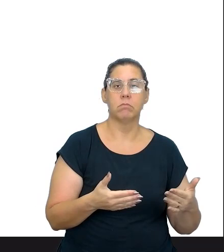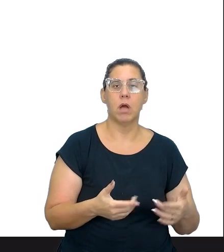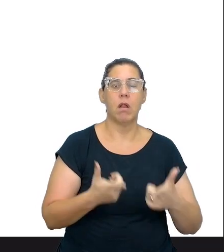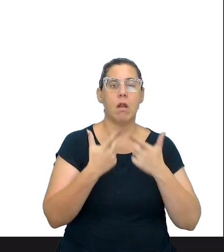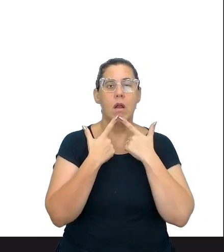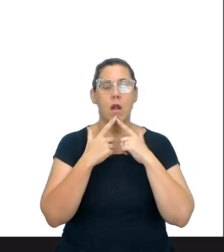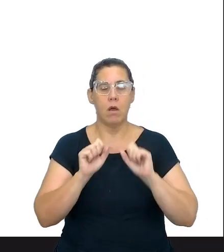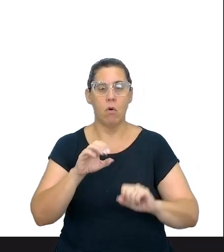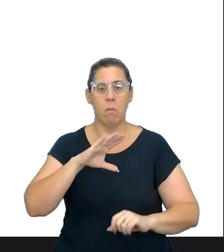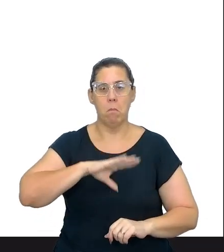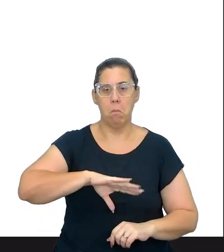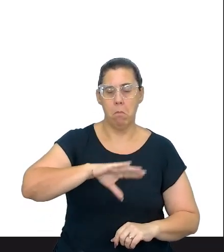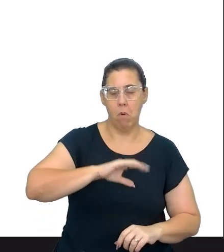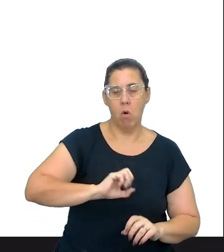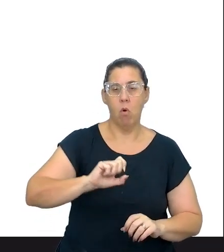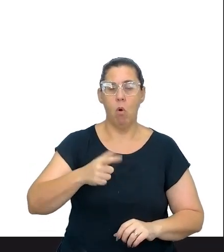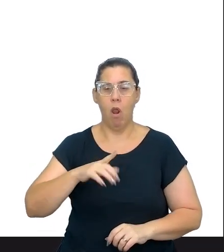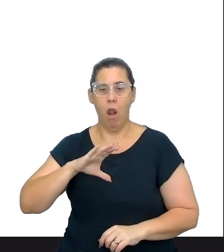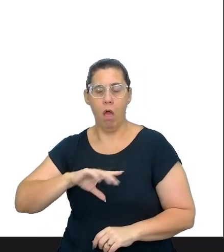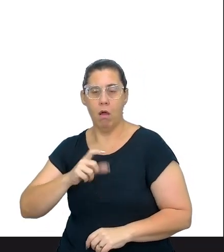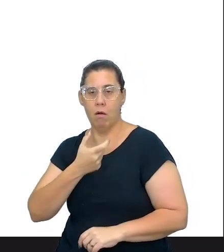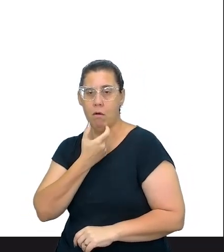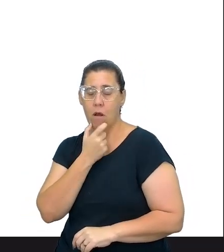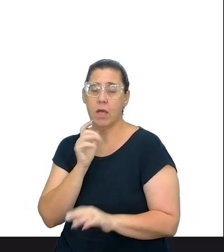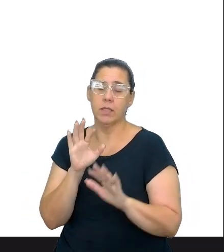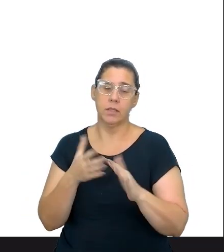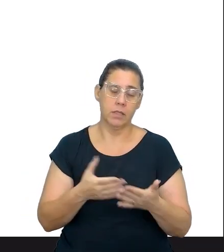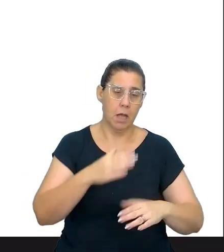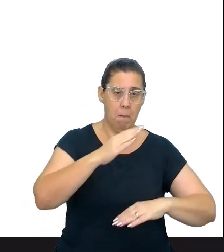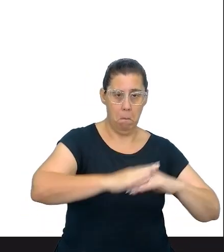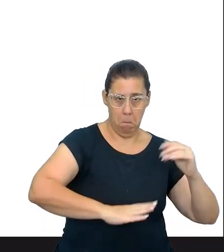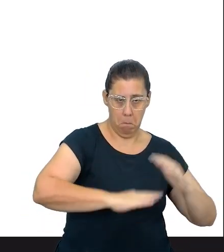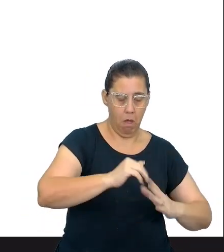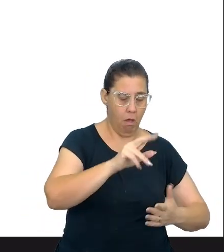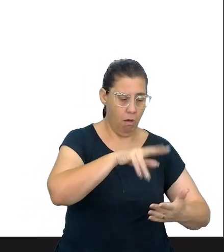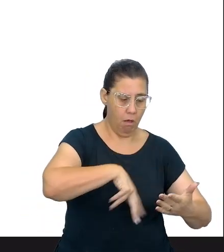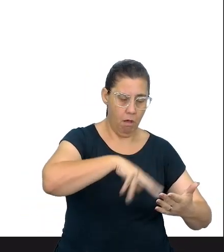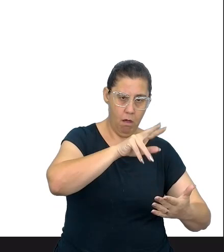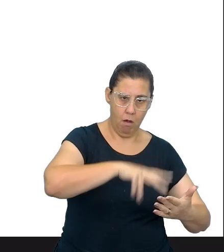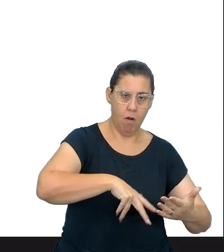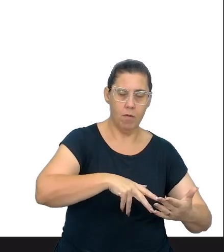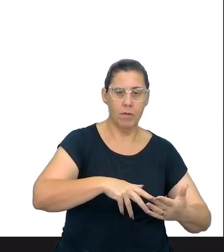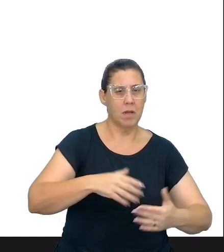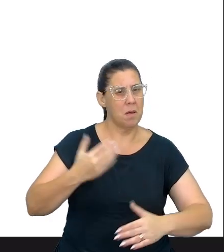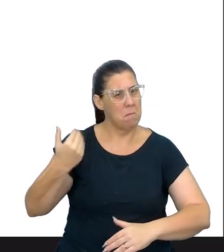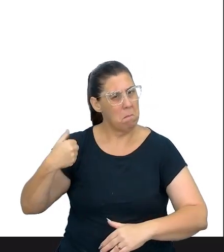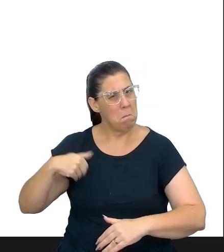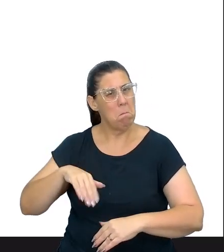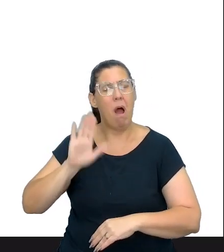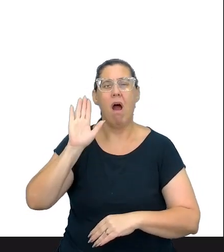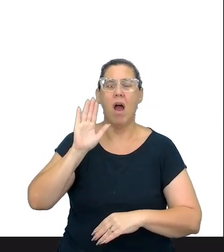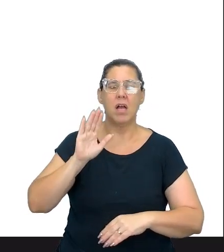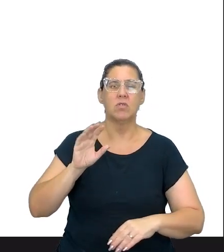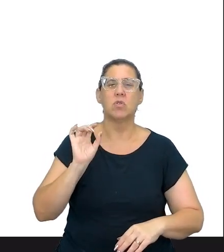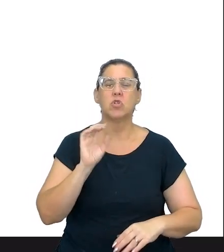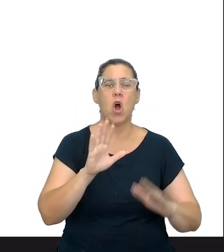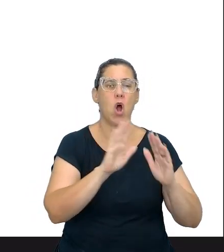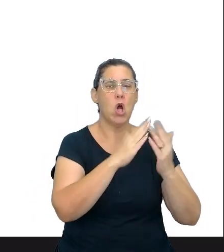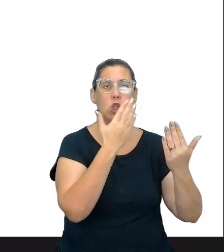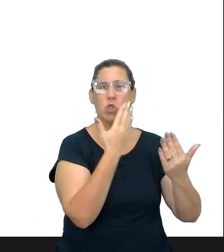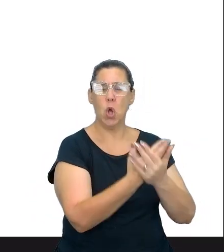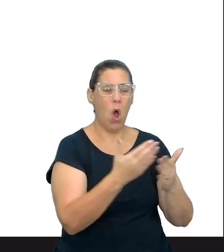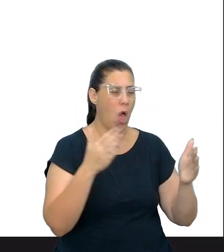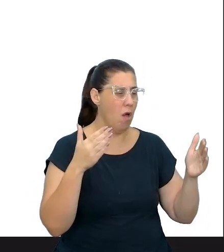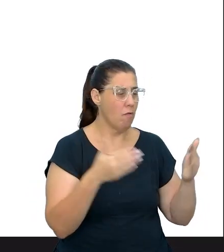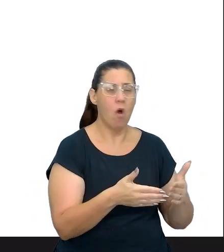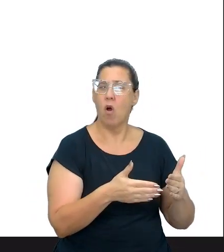ou língua inglesa. Ou seja, essas práticas de leitura escrita, elas extrapolam o muro da escola, né? Não é